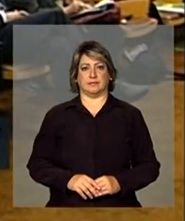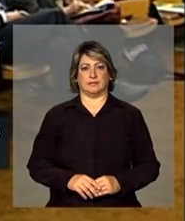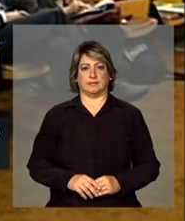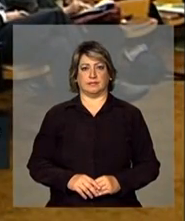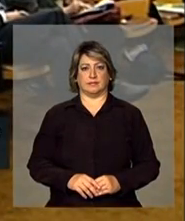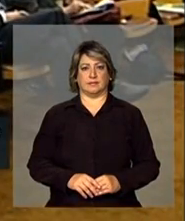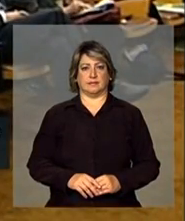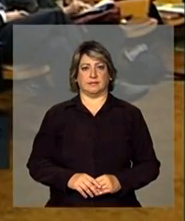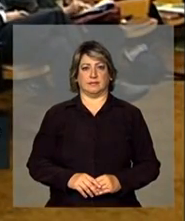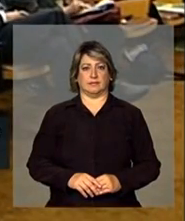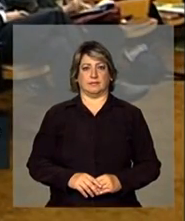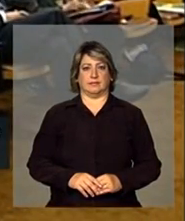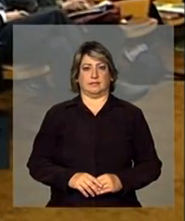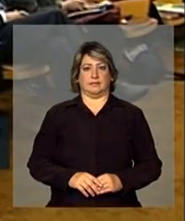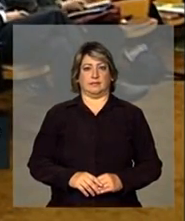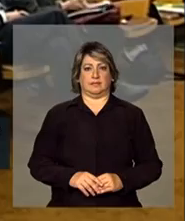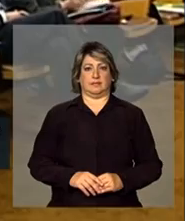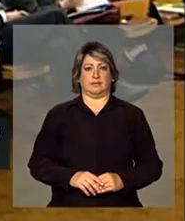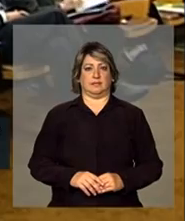Desculpa.